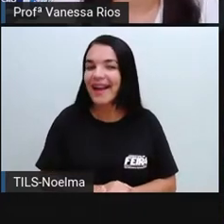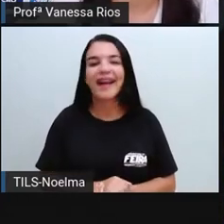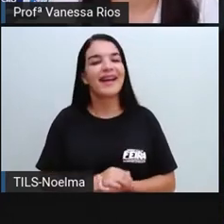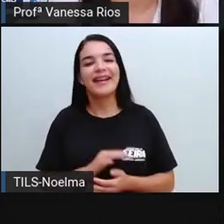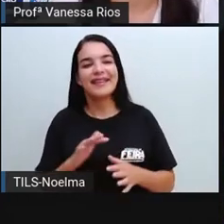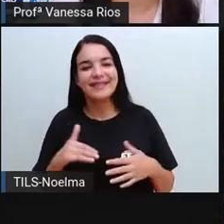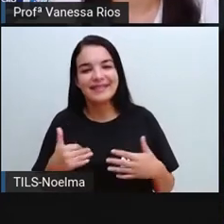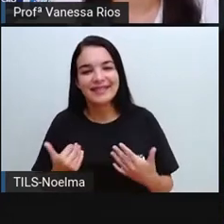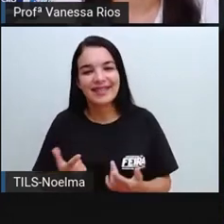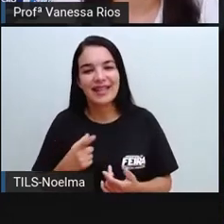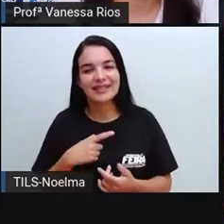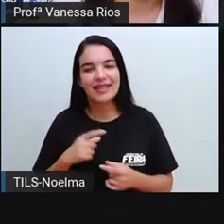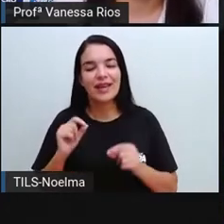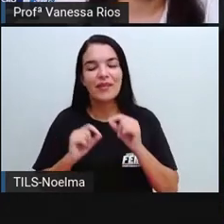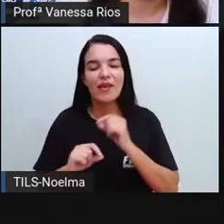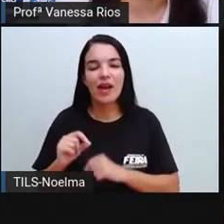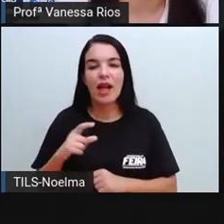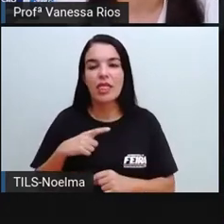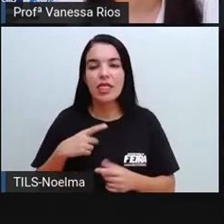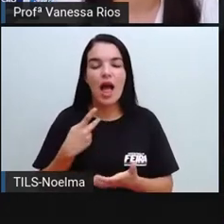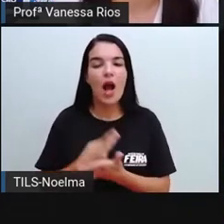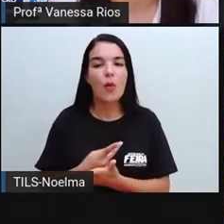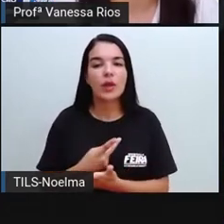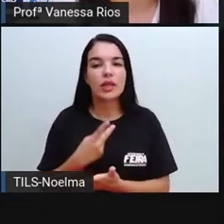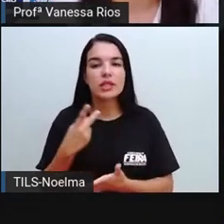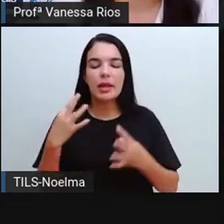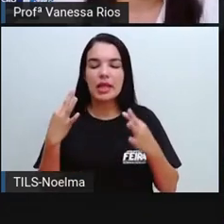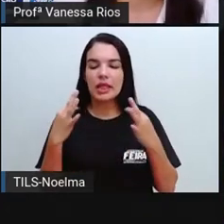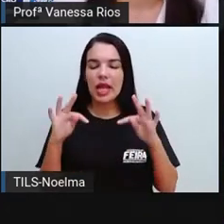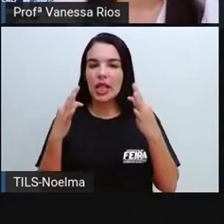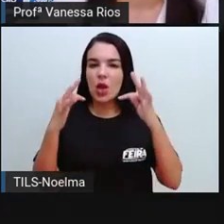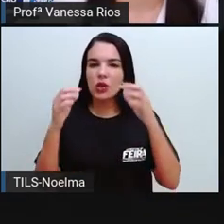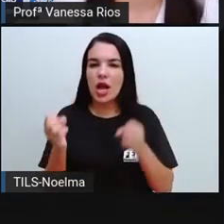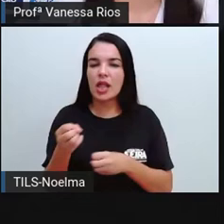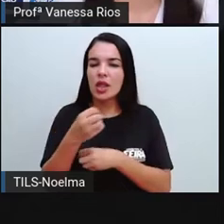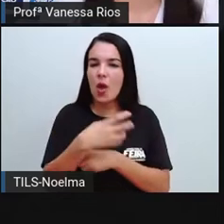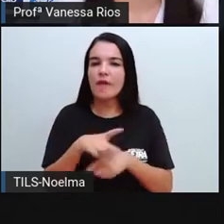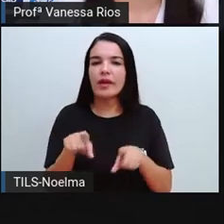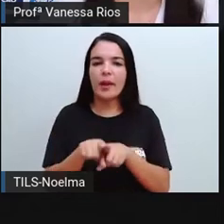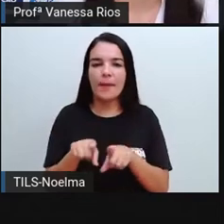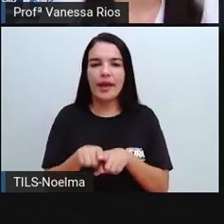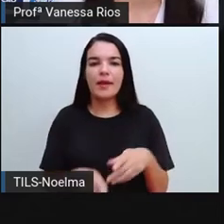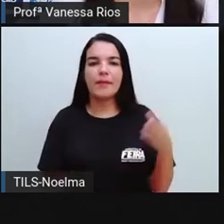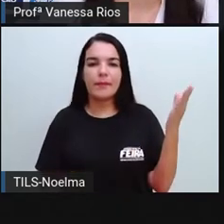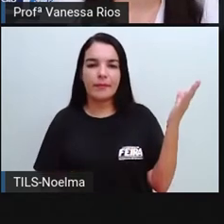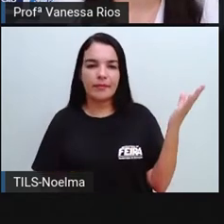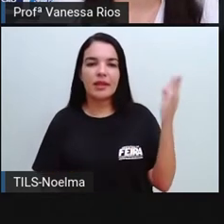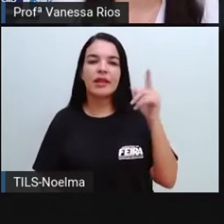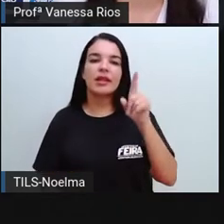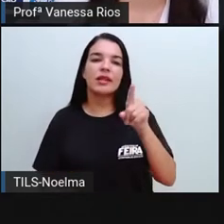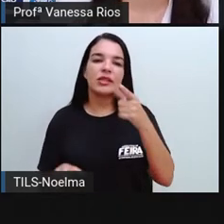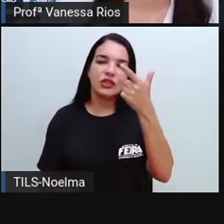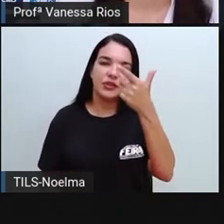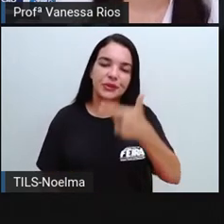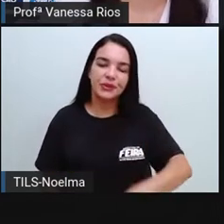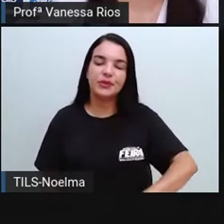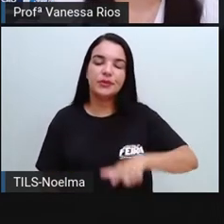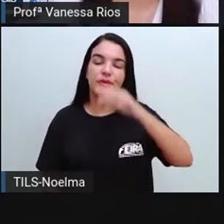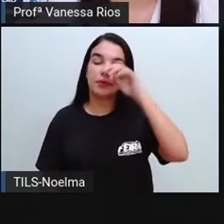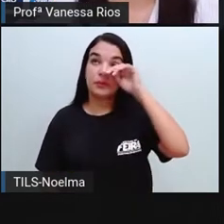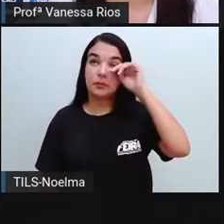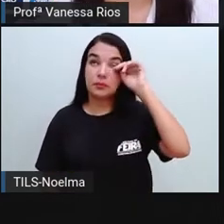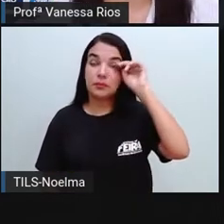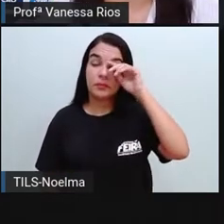giraram em torno de diversos acontecimentos, inclusive da agricultura. E aí essa imagem retrata